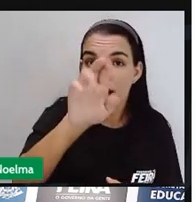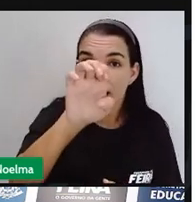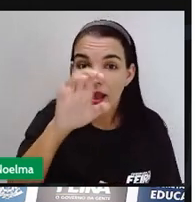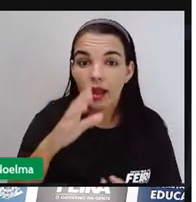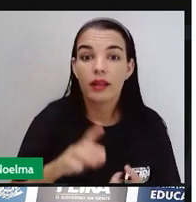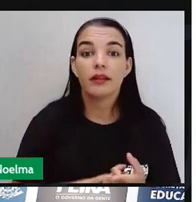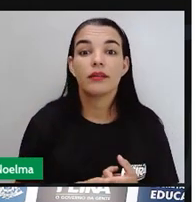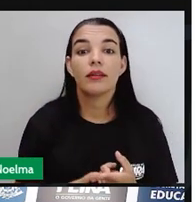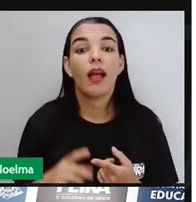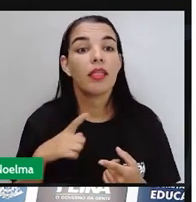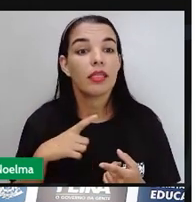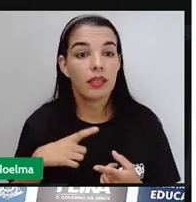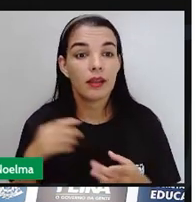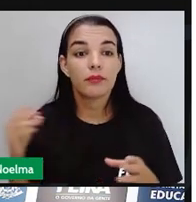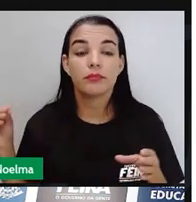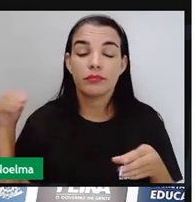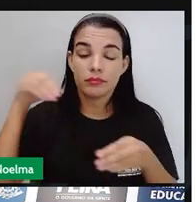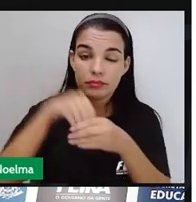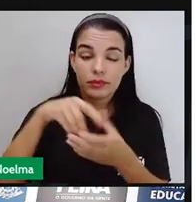brasileiro.